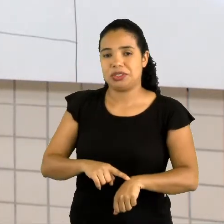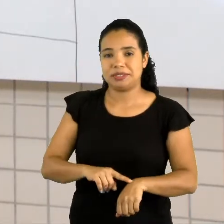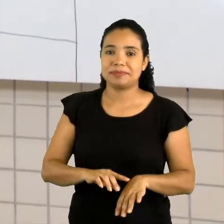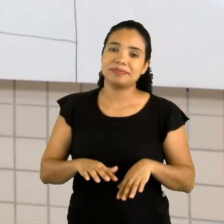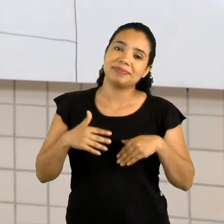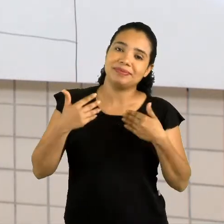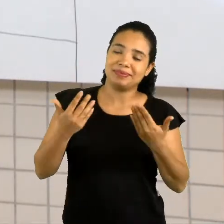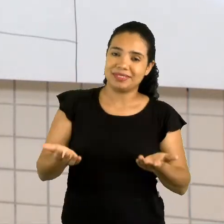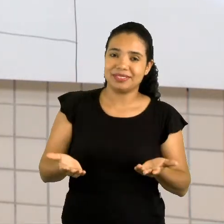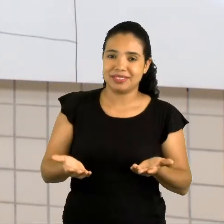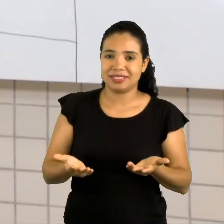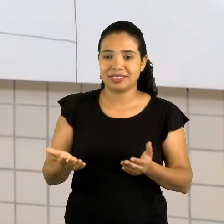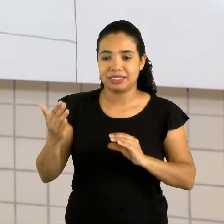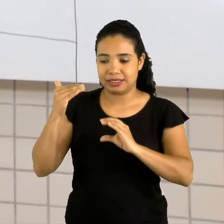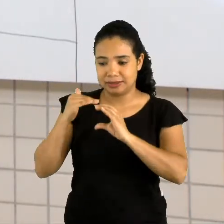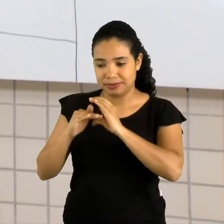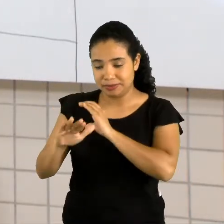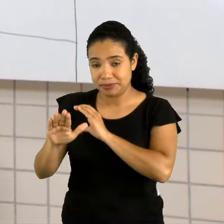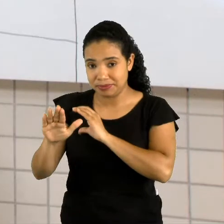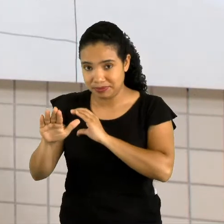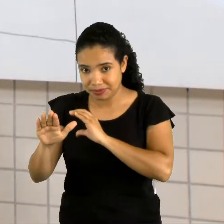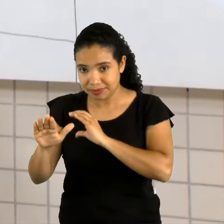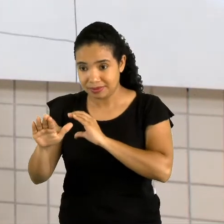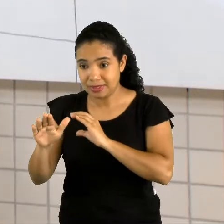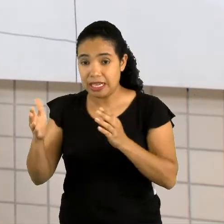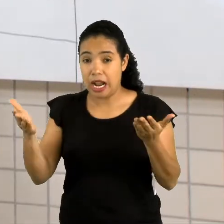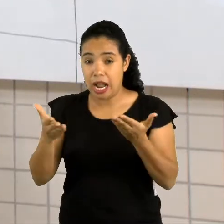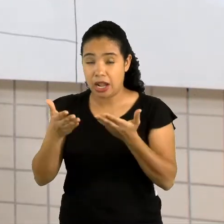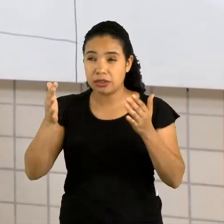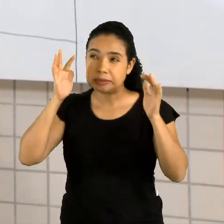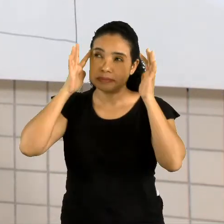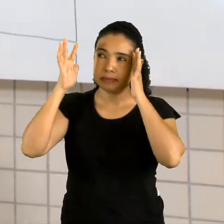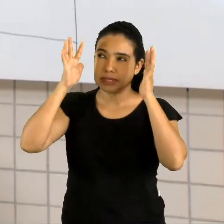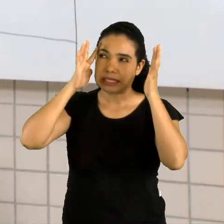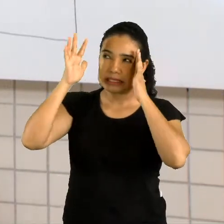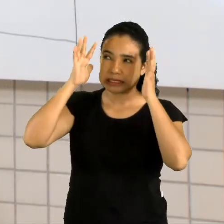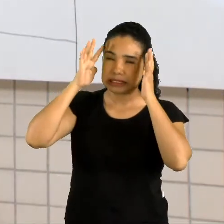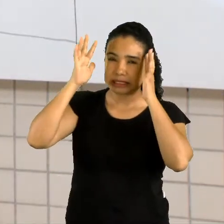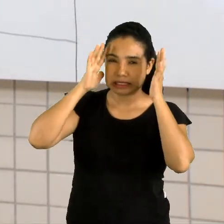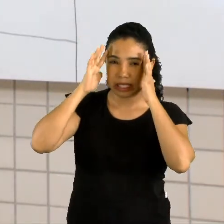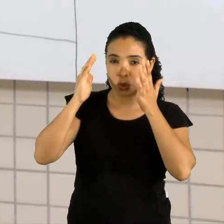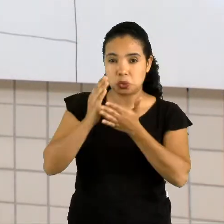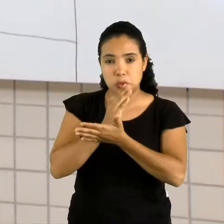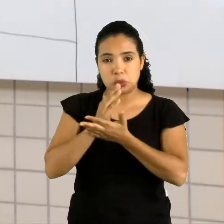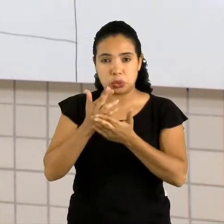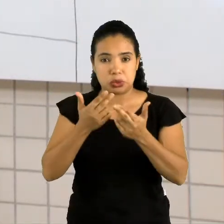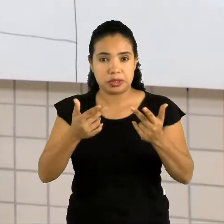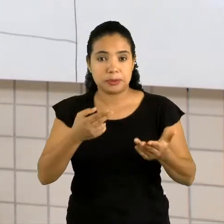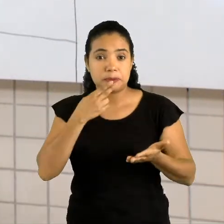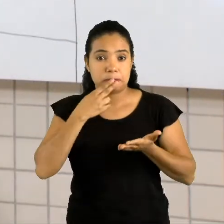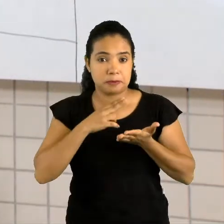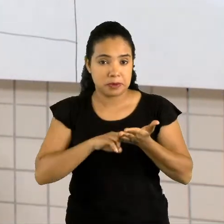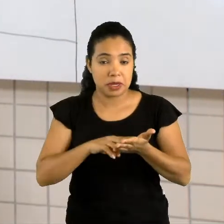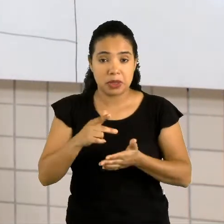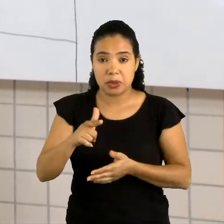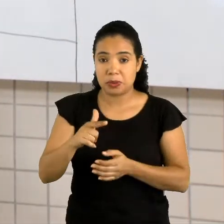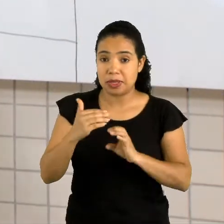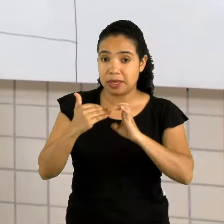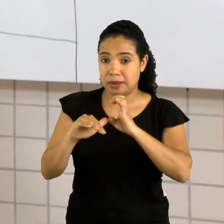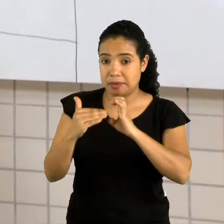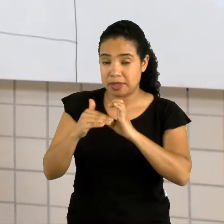em uma carta, agora nós vamos pensar em algumas coisas que tem uma carta que não tem no e-mail.